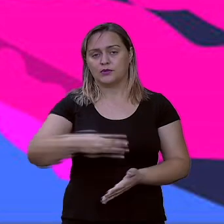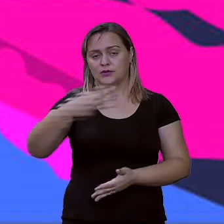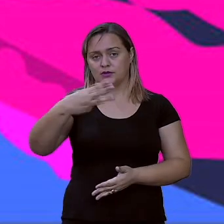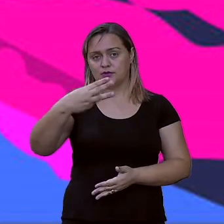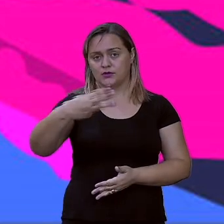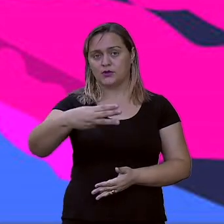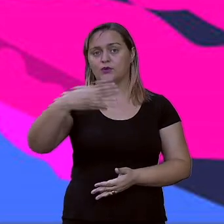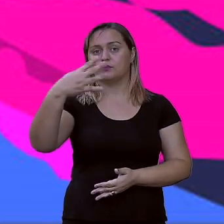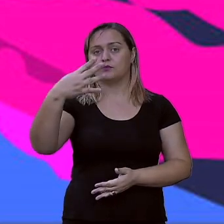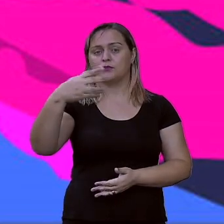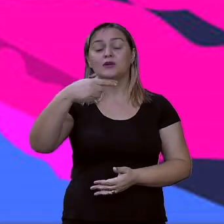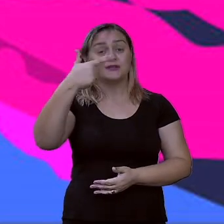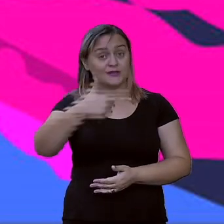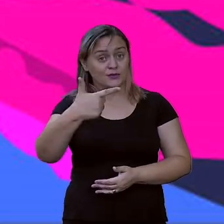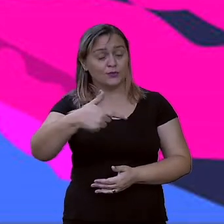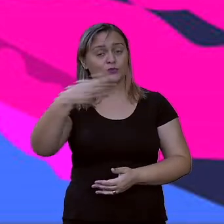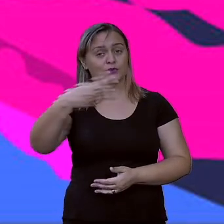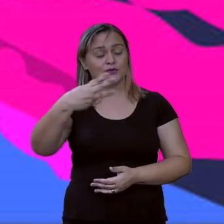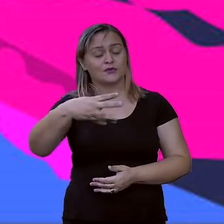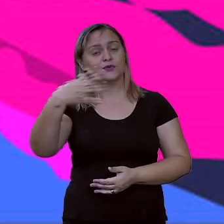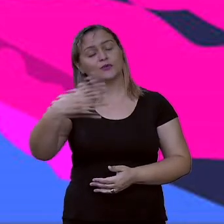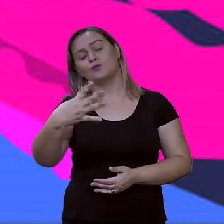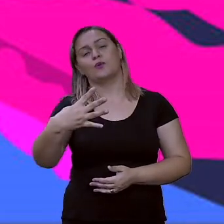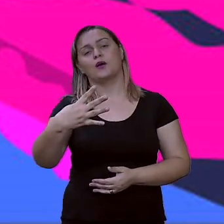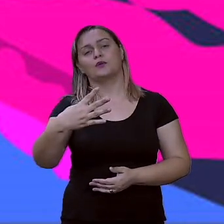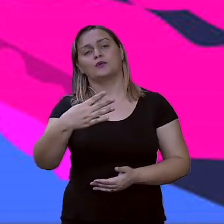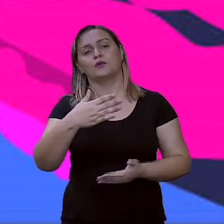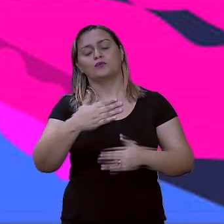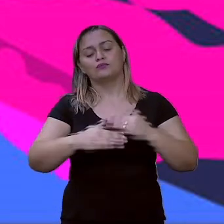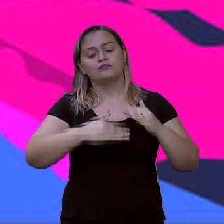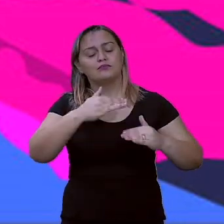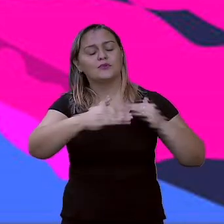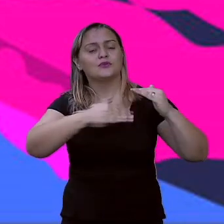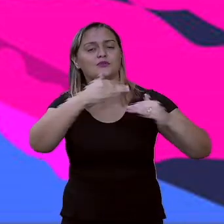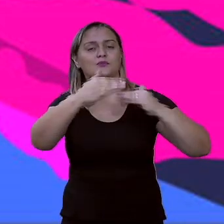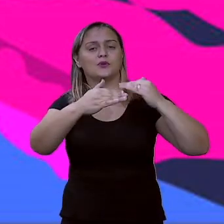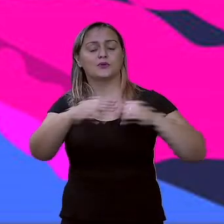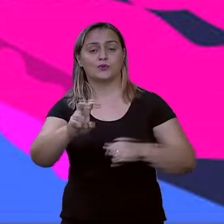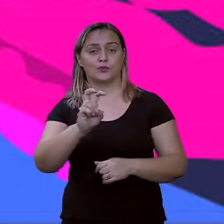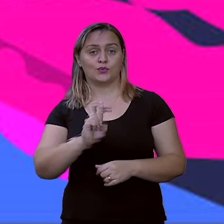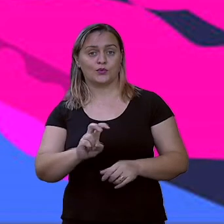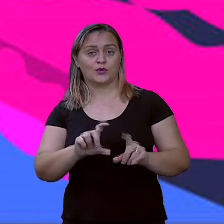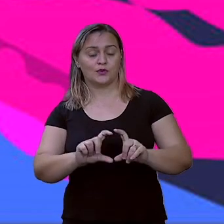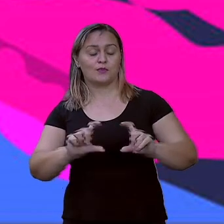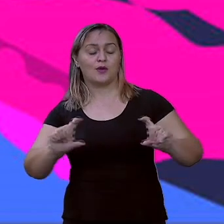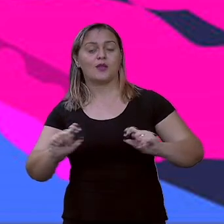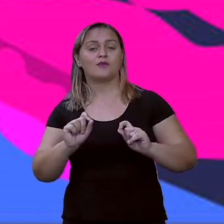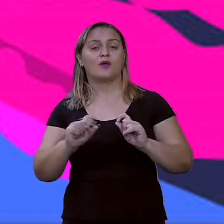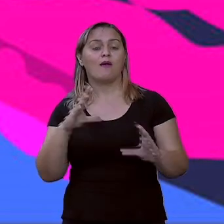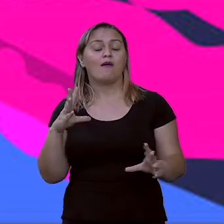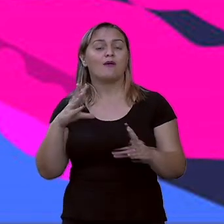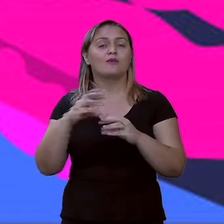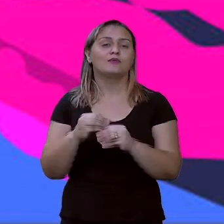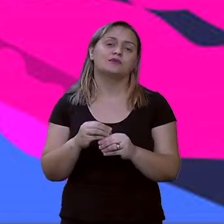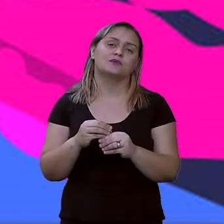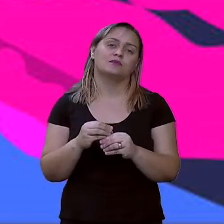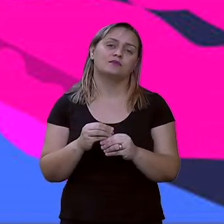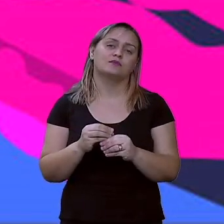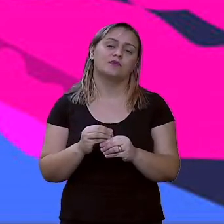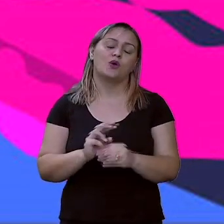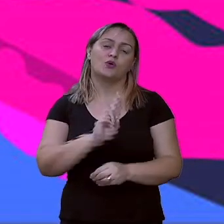foi aí o nosso desenvolvimento. E o quinto parágrafo, a conclusão. Ele usou o quê? A terceira pessoa,